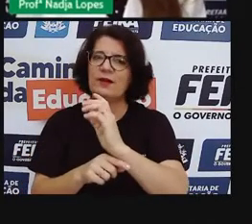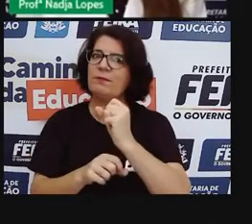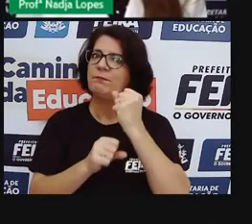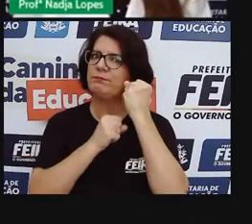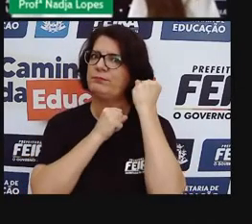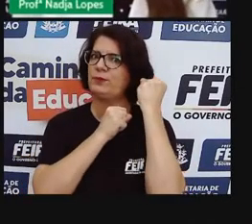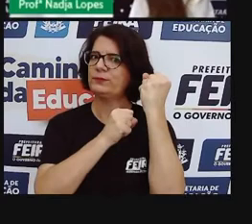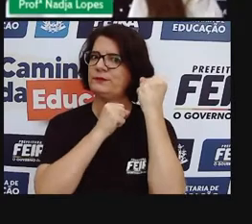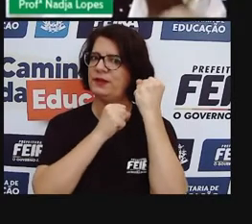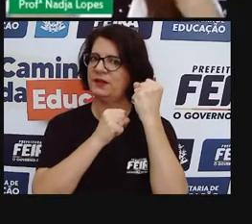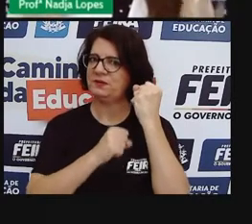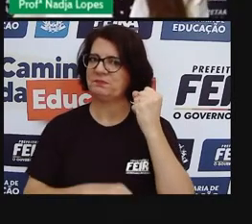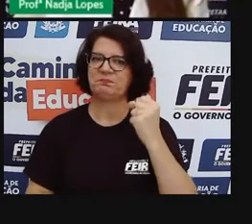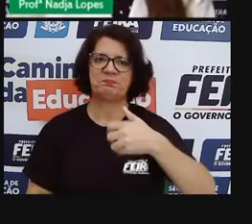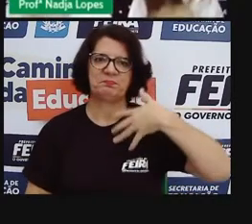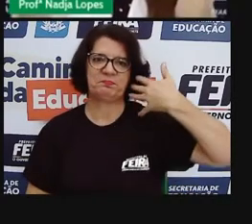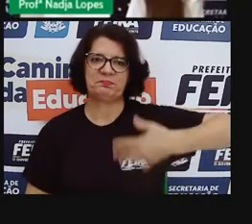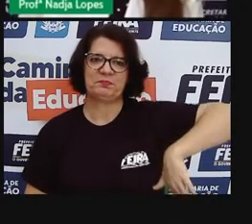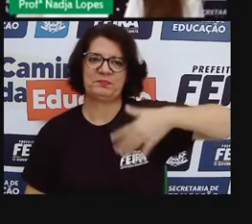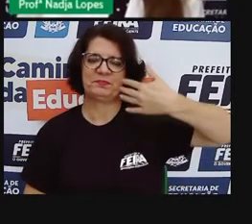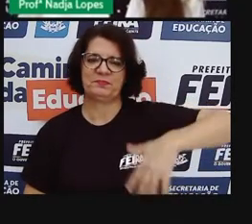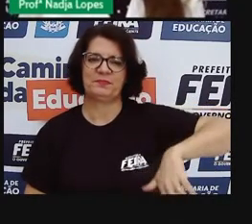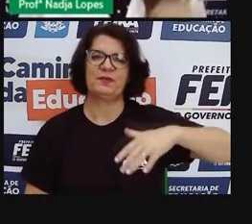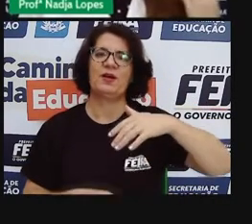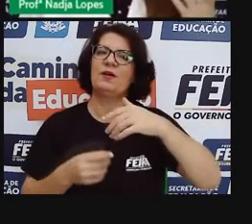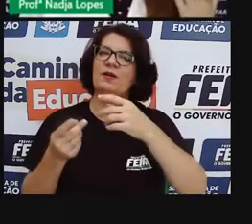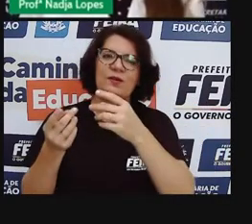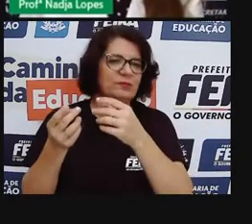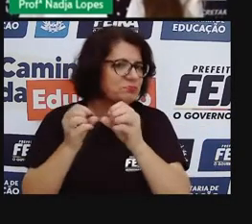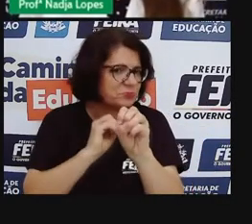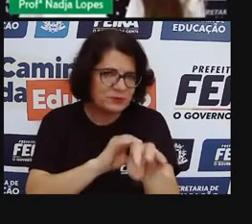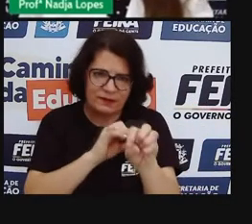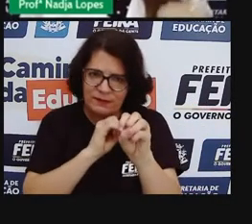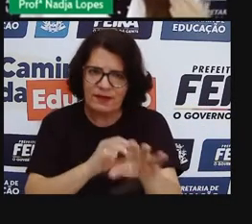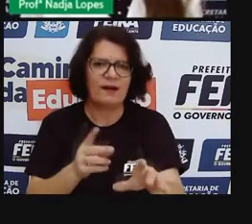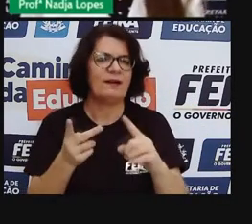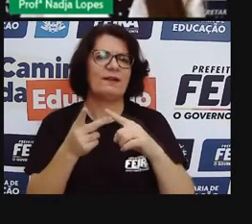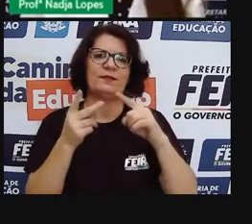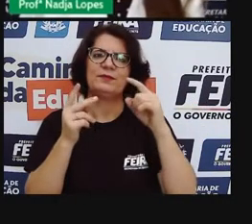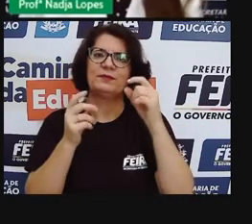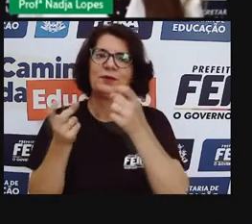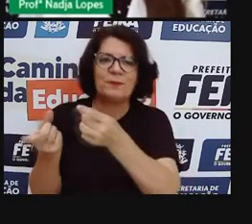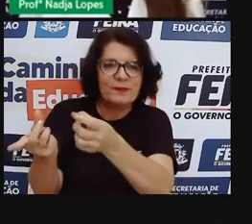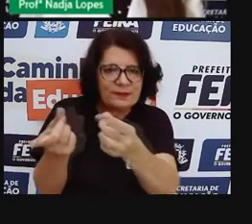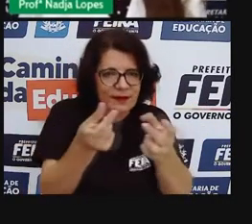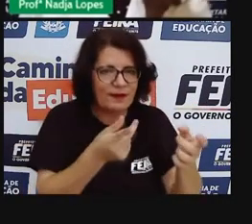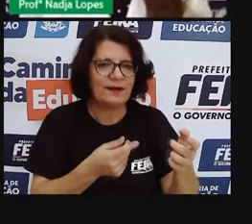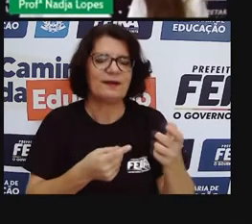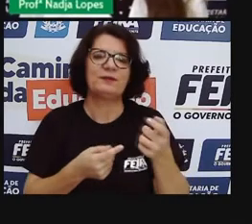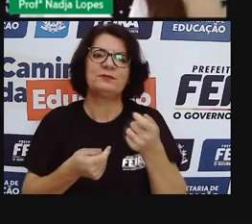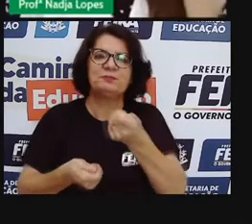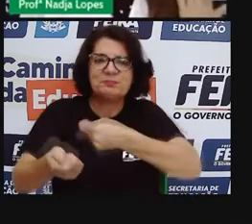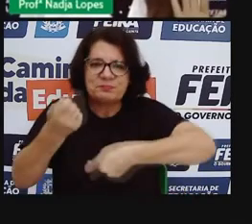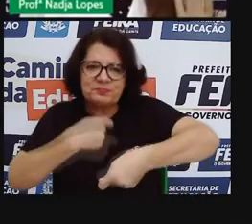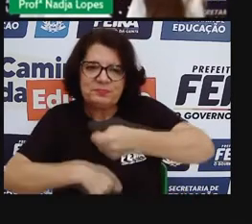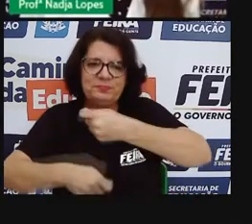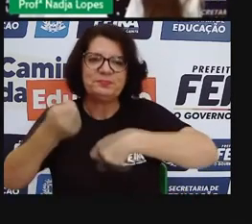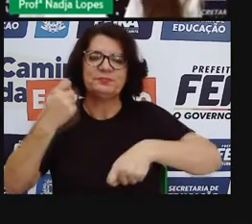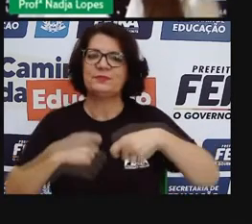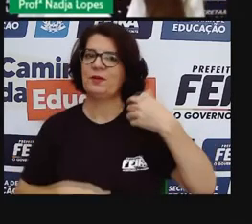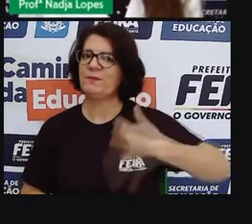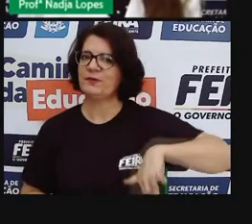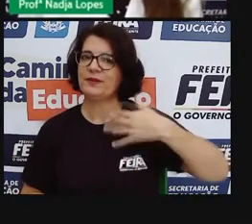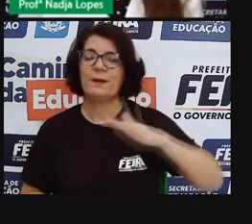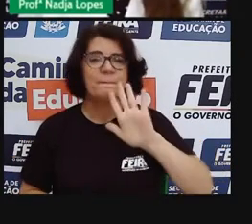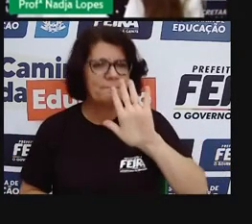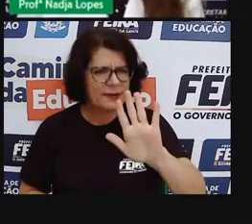feira, né, do seu poder comercial, educacional, de como a nossa cidade lá vem crescendo, mas ela não perde essas características